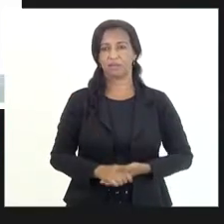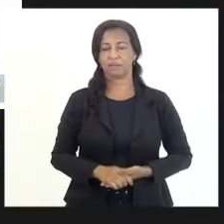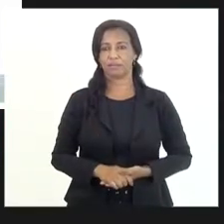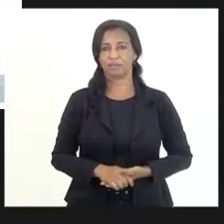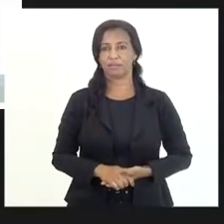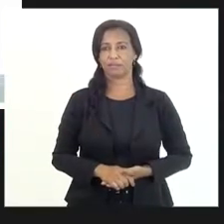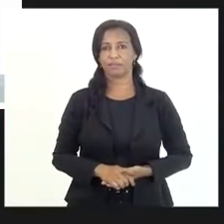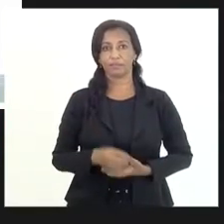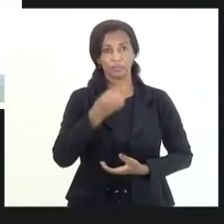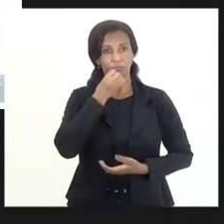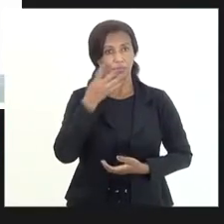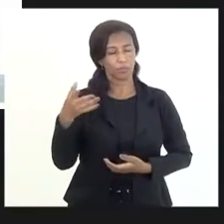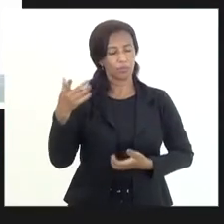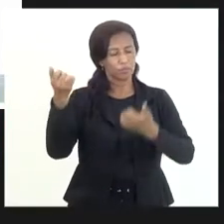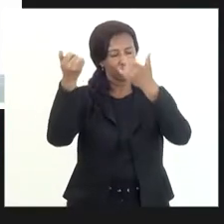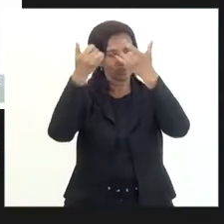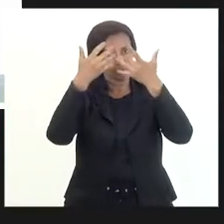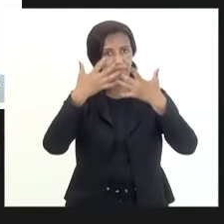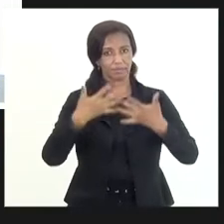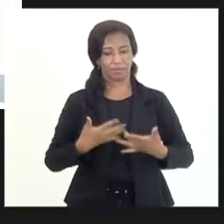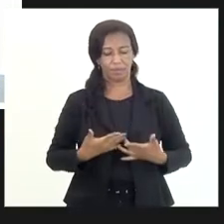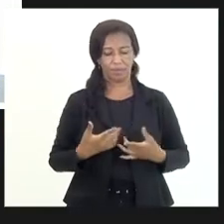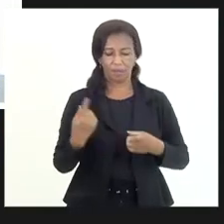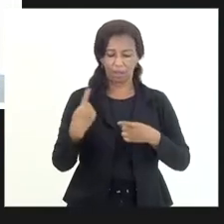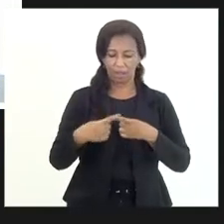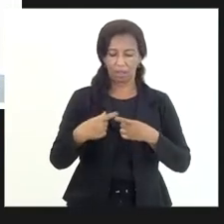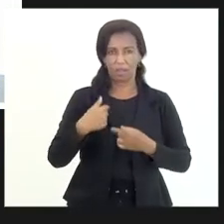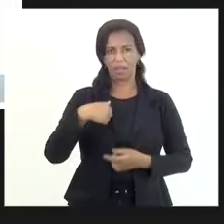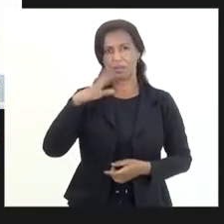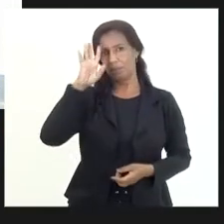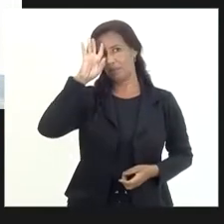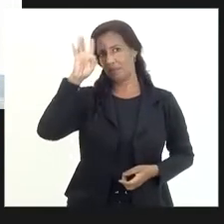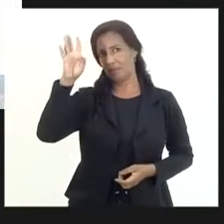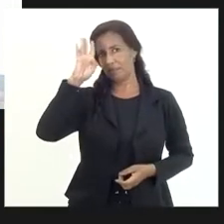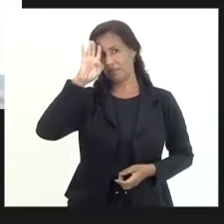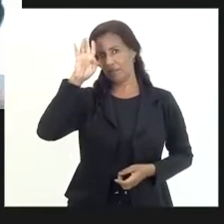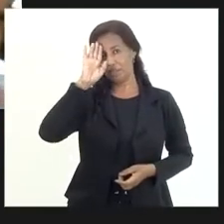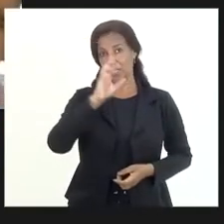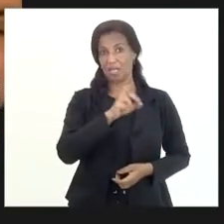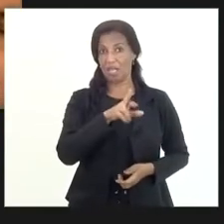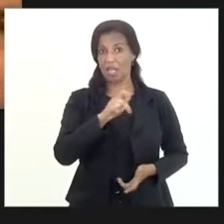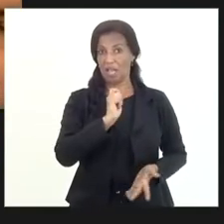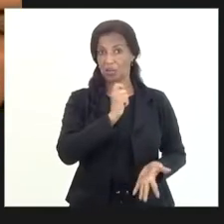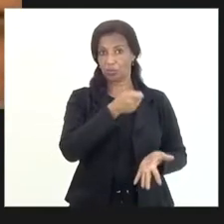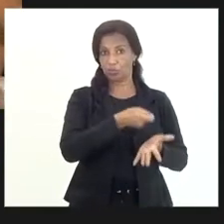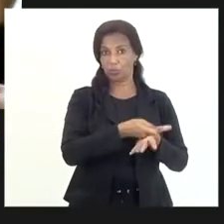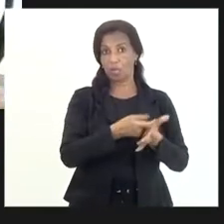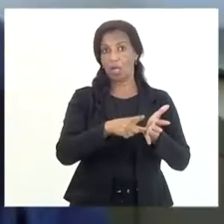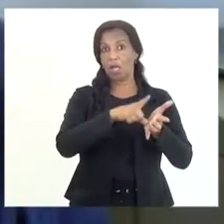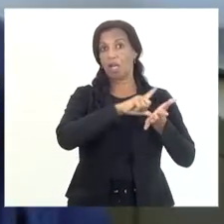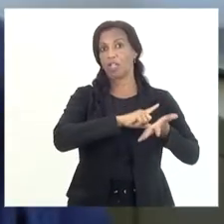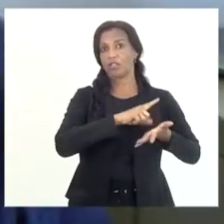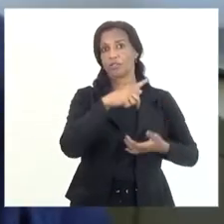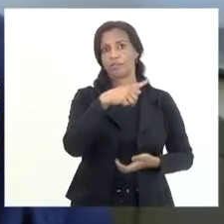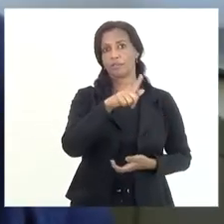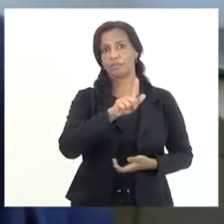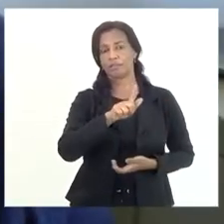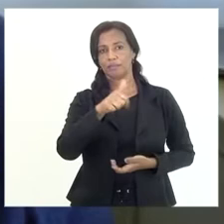Foi boa a sua explicação, porque eu imaginei que o crédito não tributário, antes da criação da PG-18,